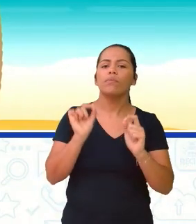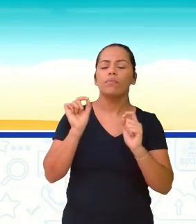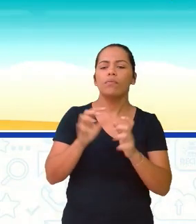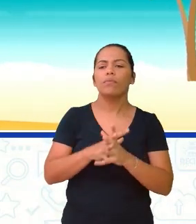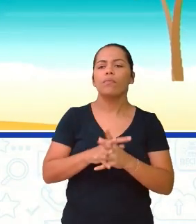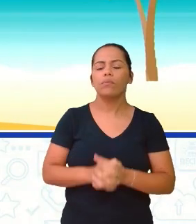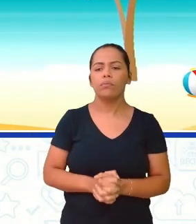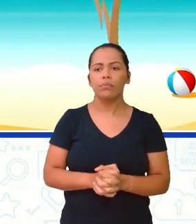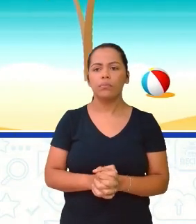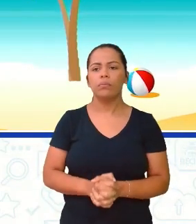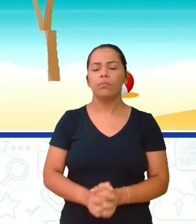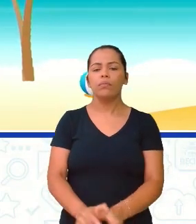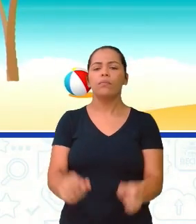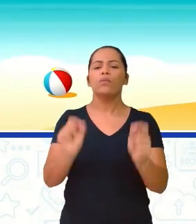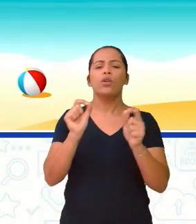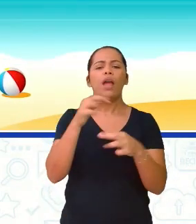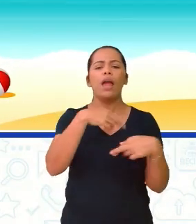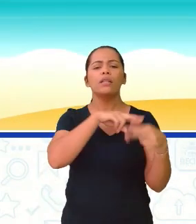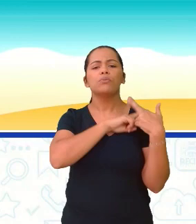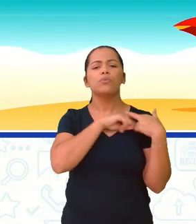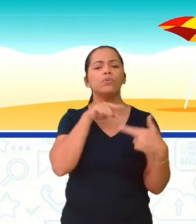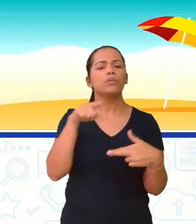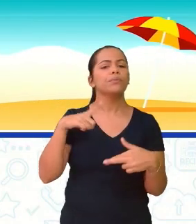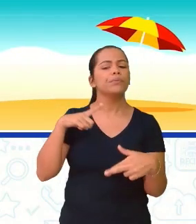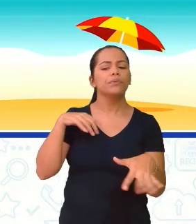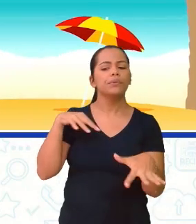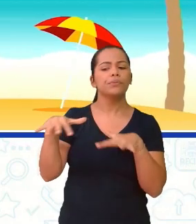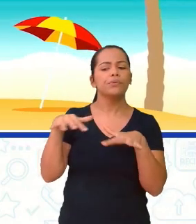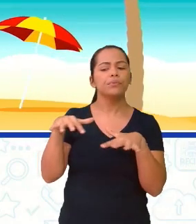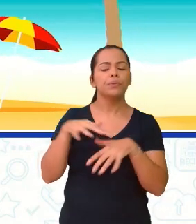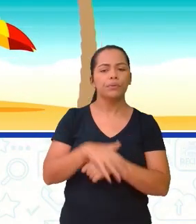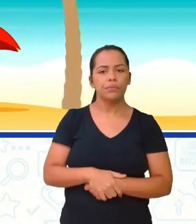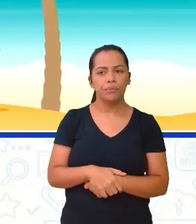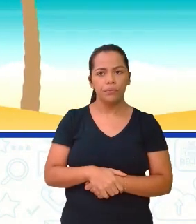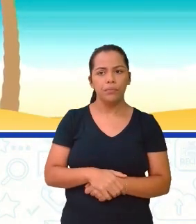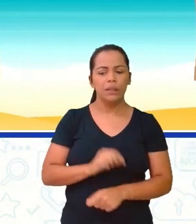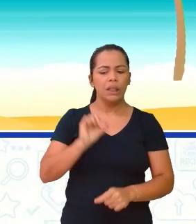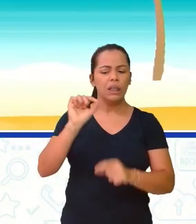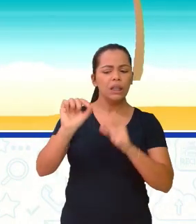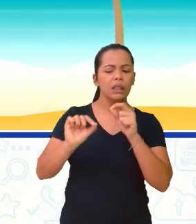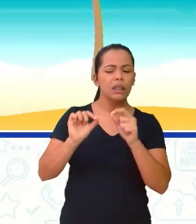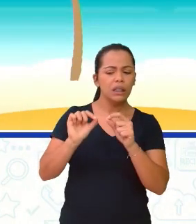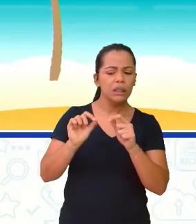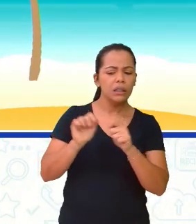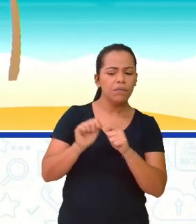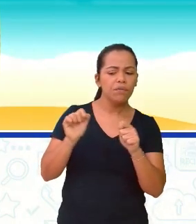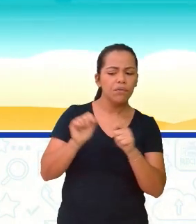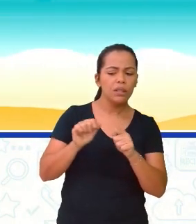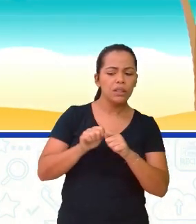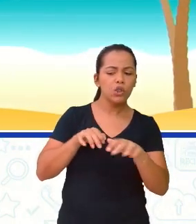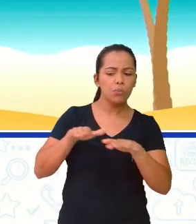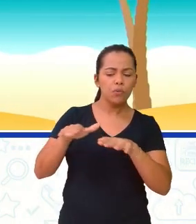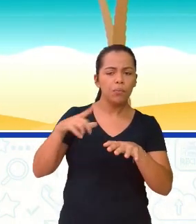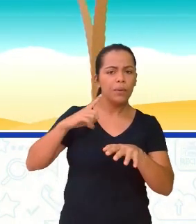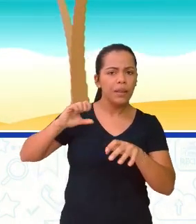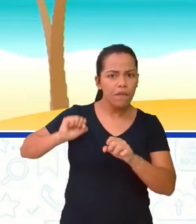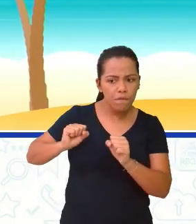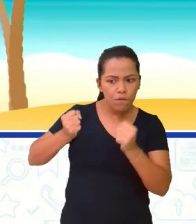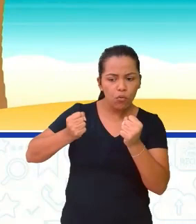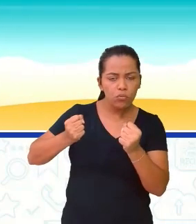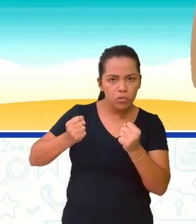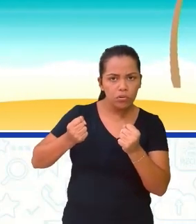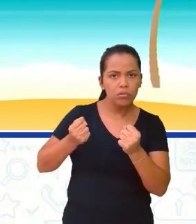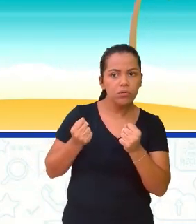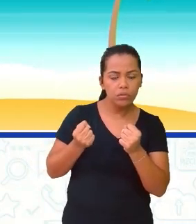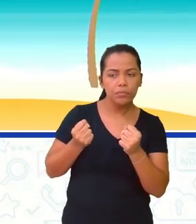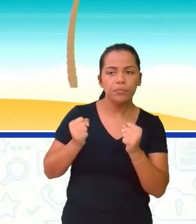questão aí, quem é responsável por esse movimento? Quem é que está desenvolvendo aí uma força que é capaz